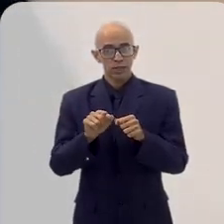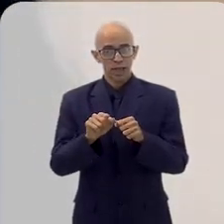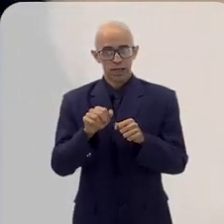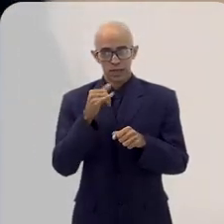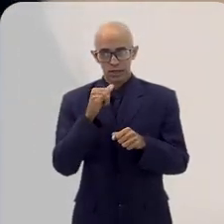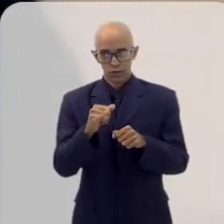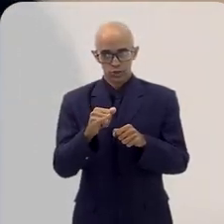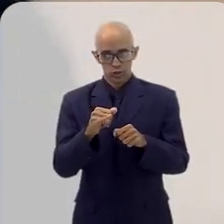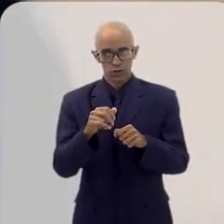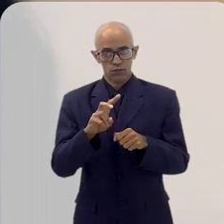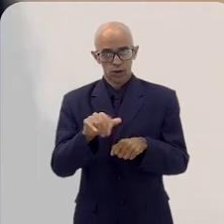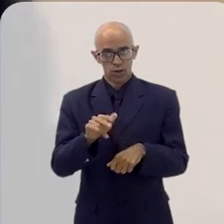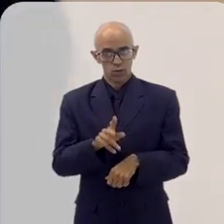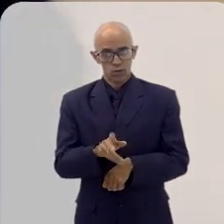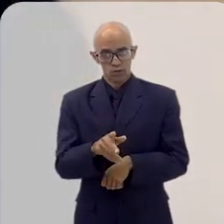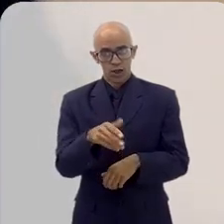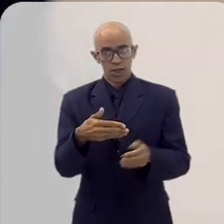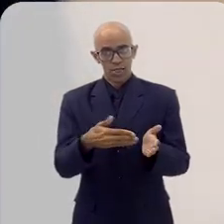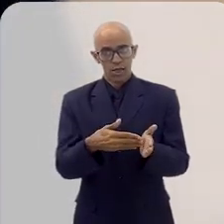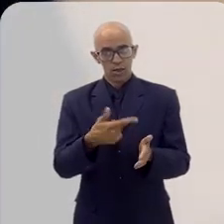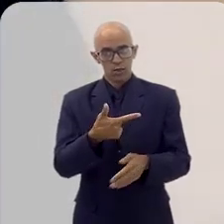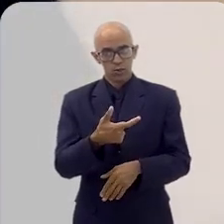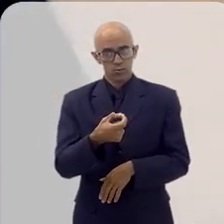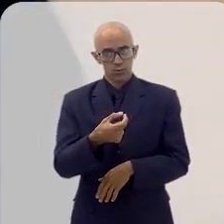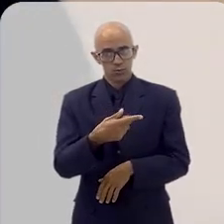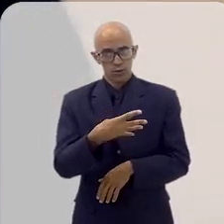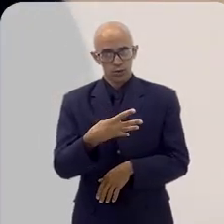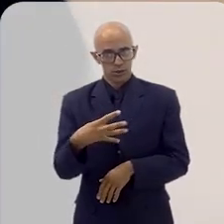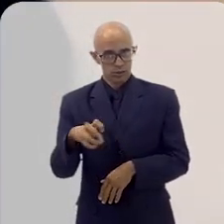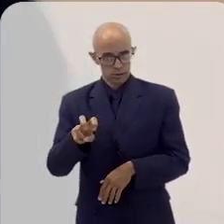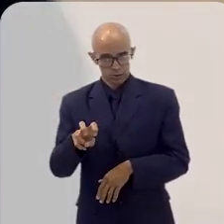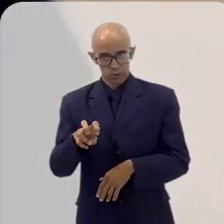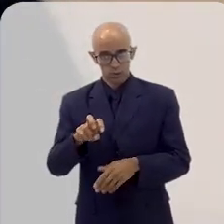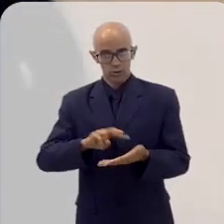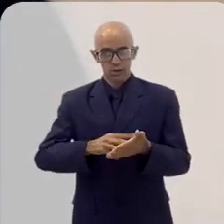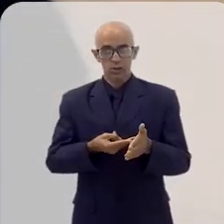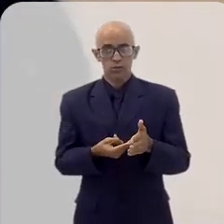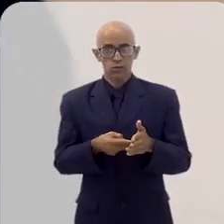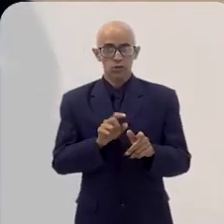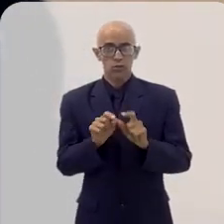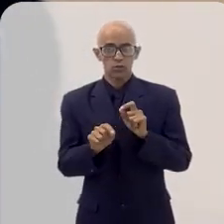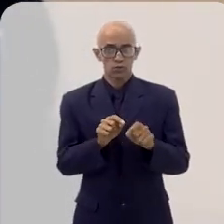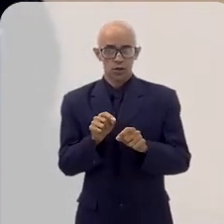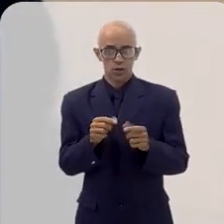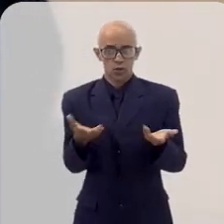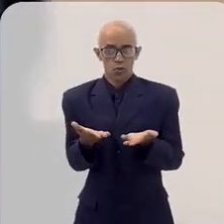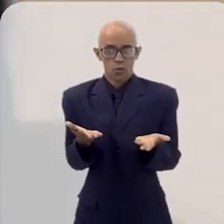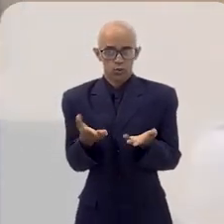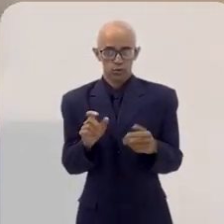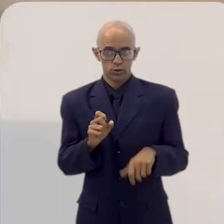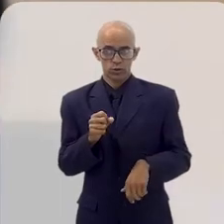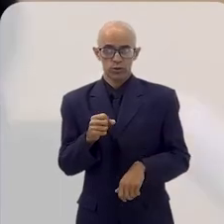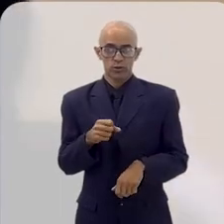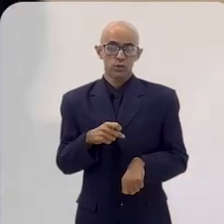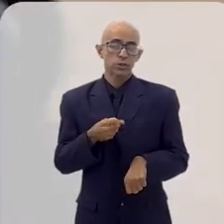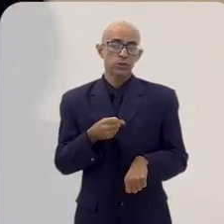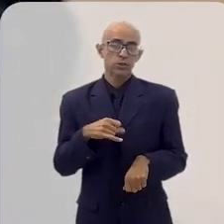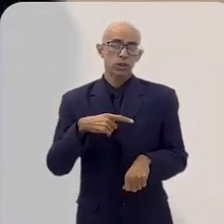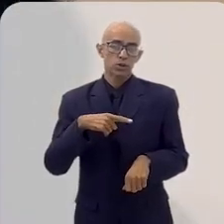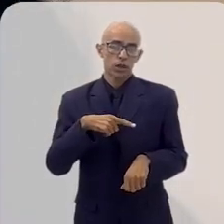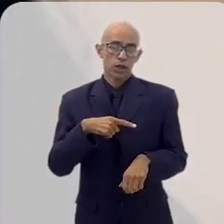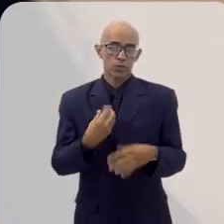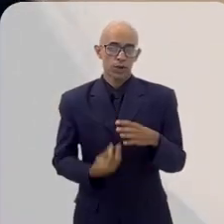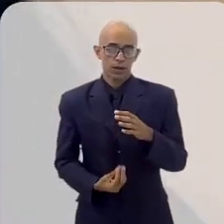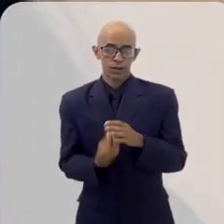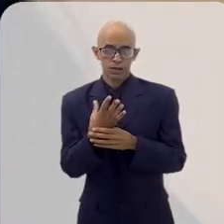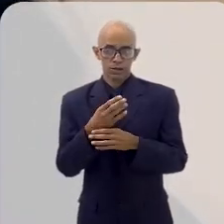manter na regra atual até 2045. O que significa isso? Hoje, por exemplo, nesse momento, eu